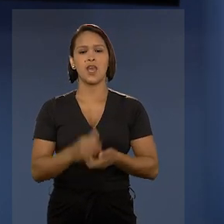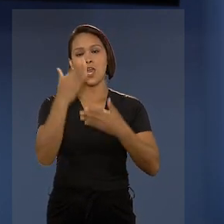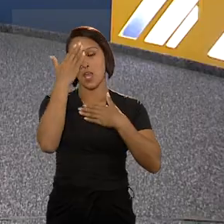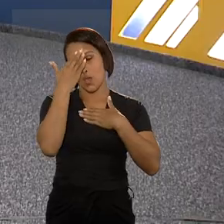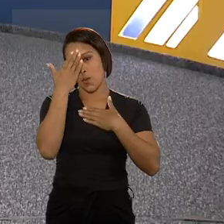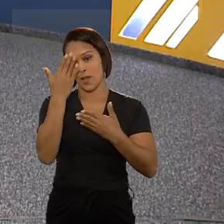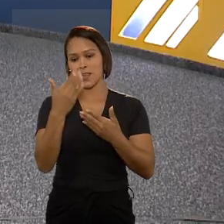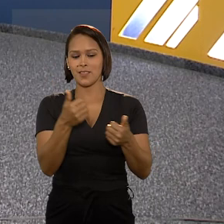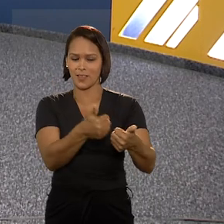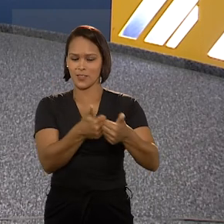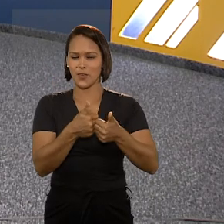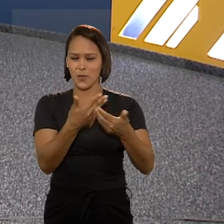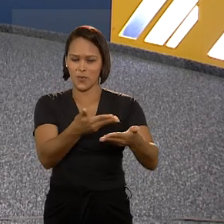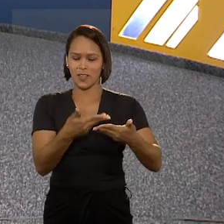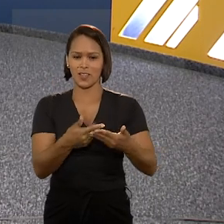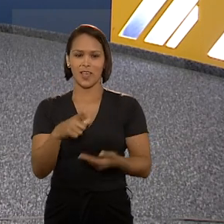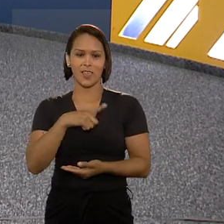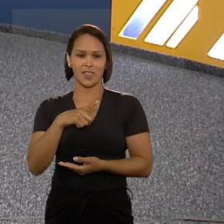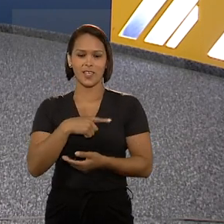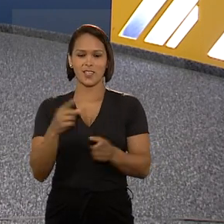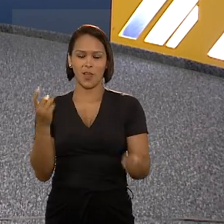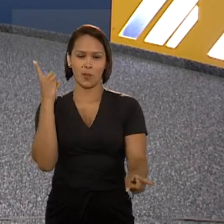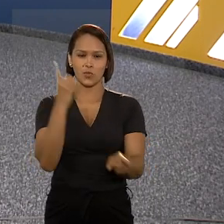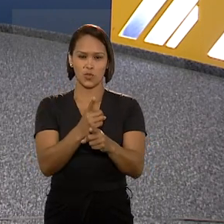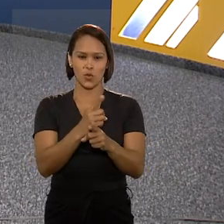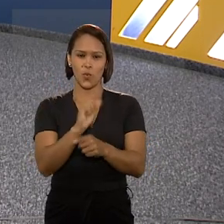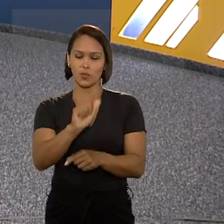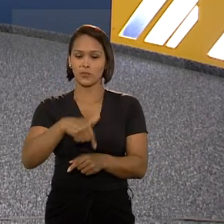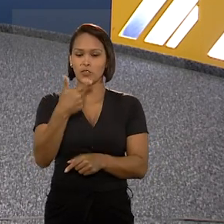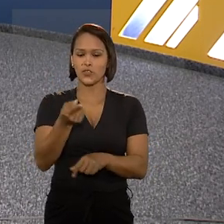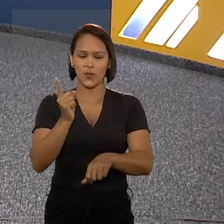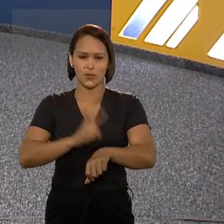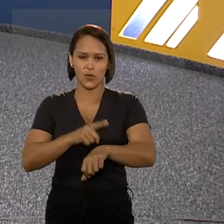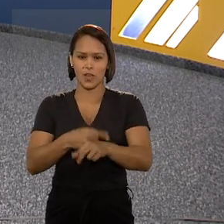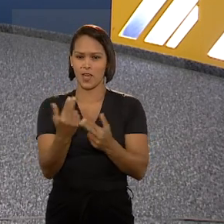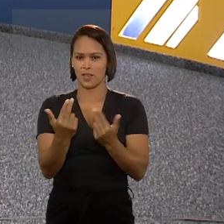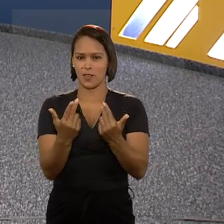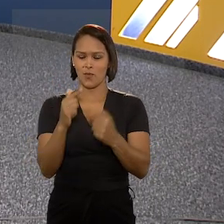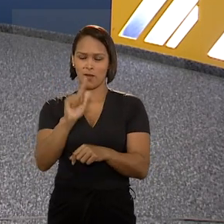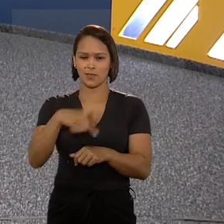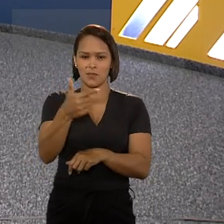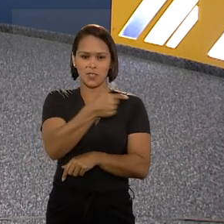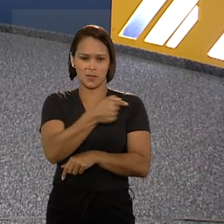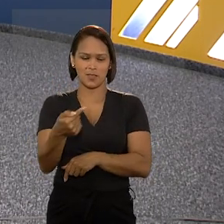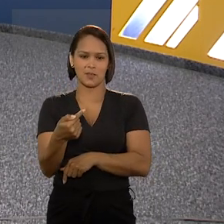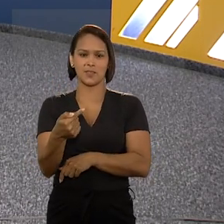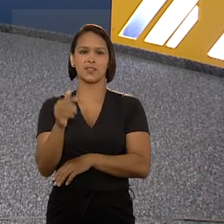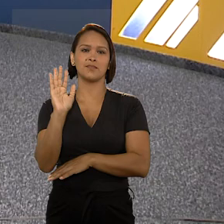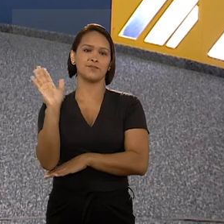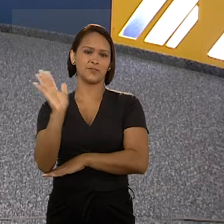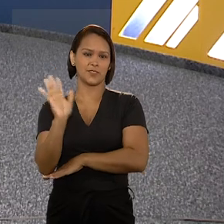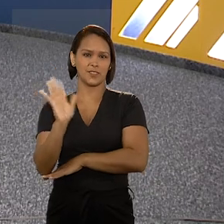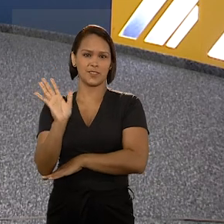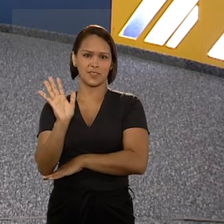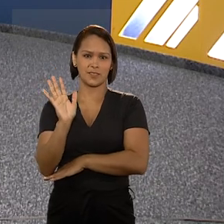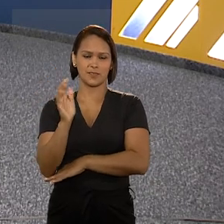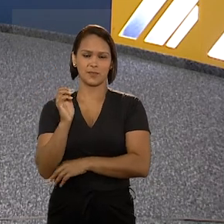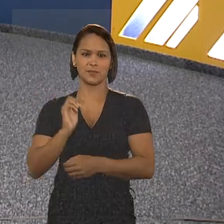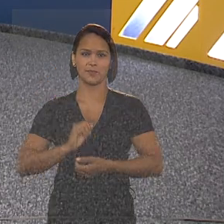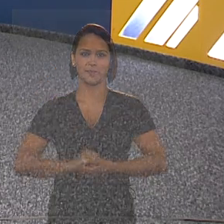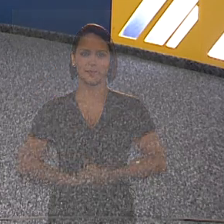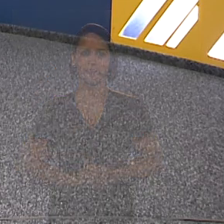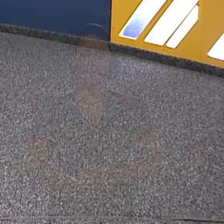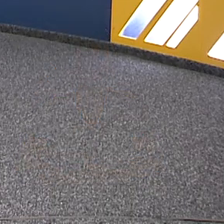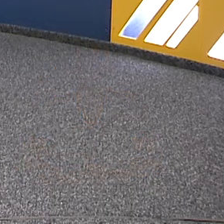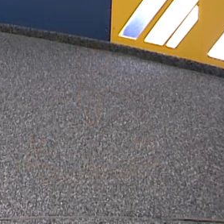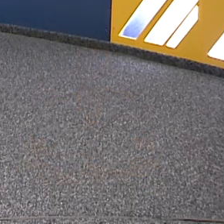Eu agradeço a companhia e temos um encontro marcado nesse mesmo horário na próxima semana. Até lá. Tchau,